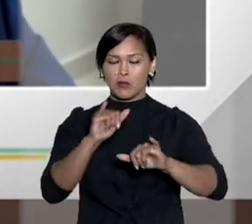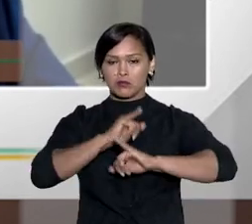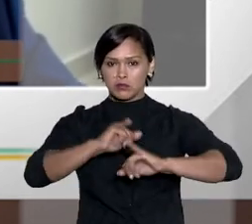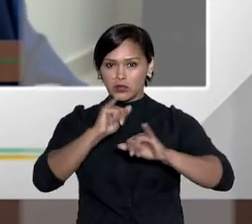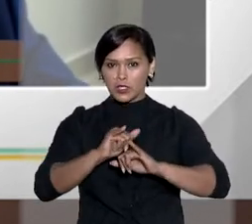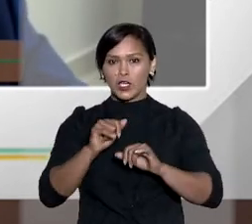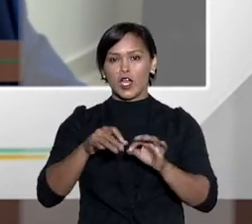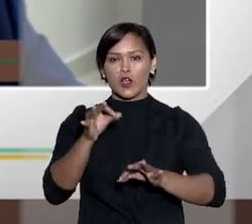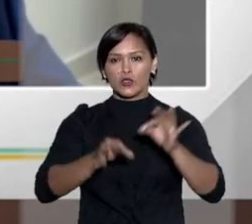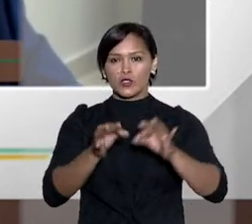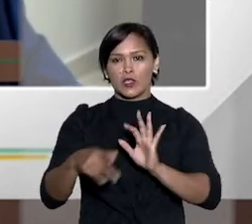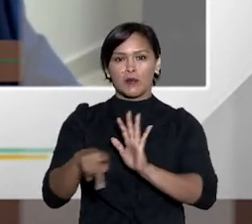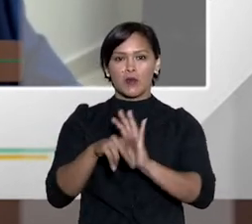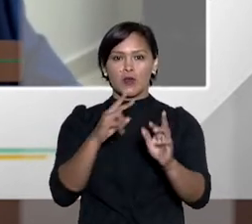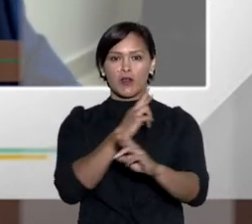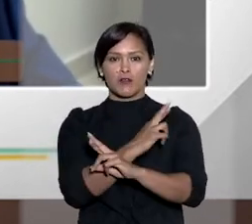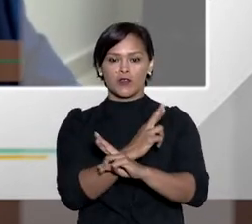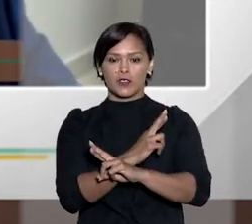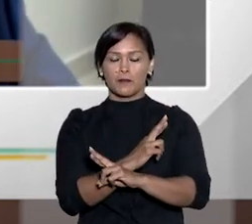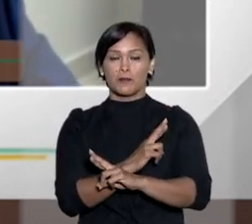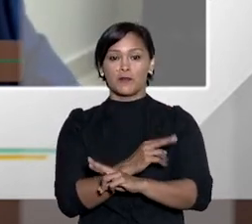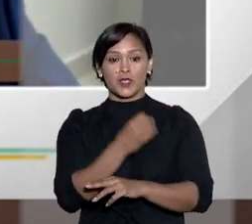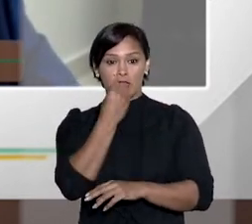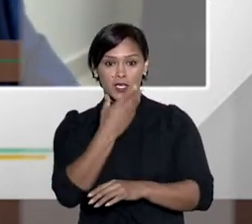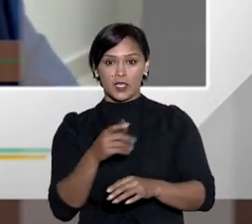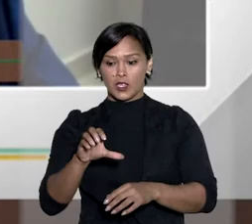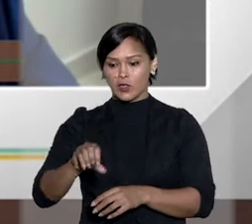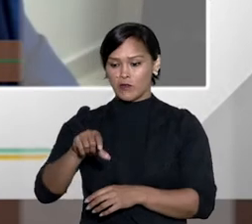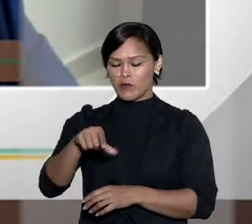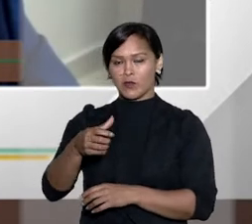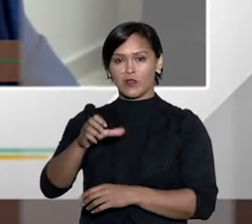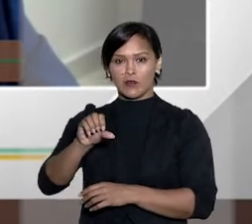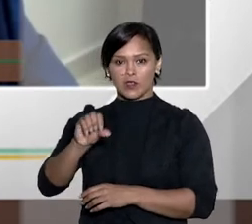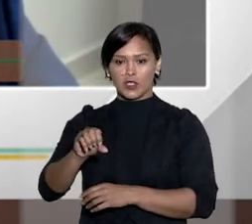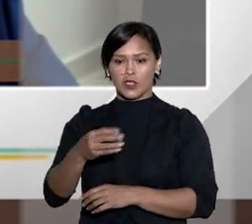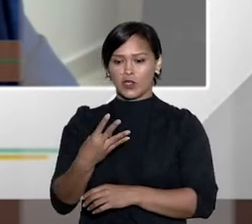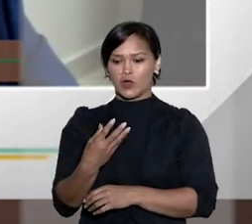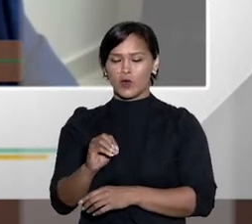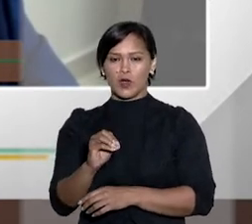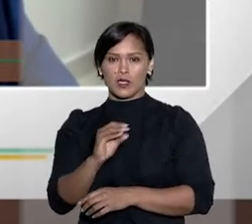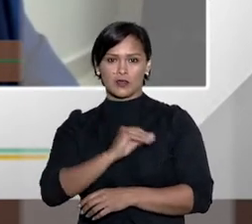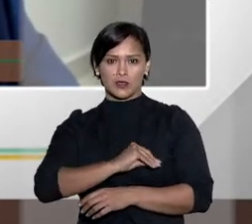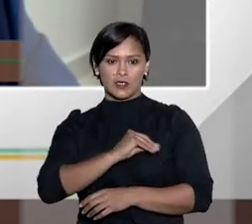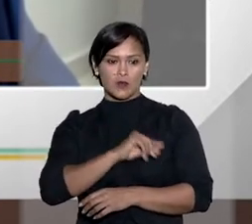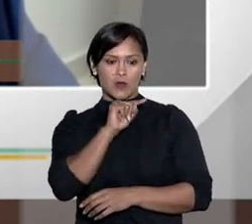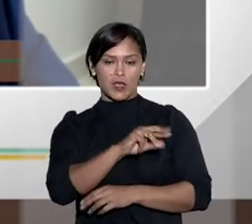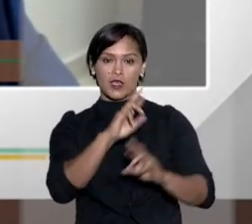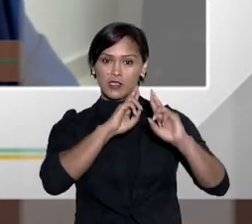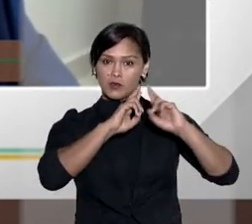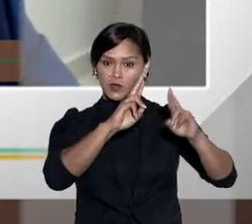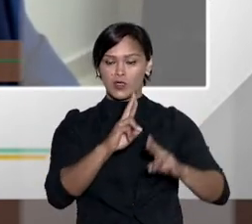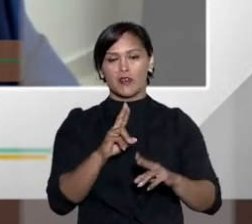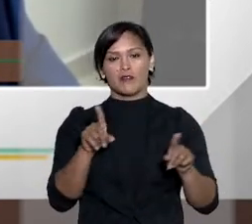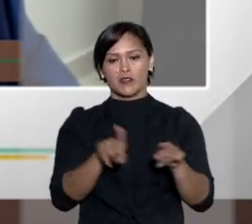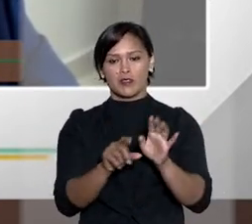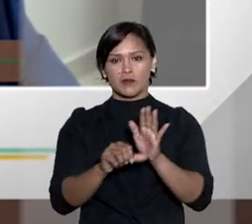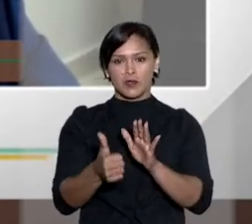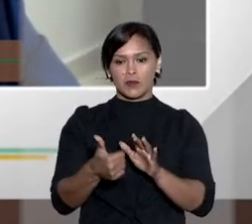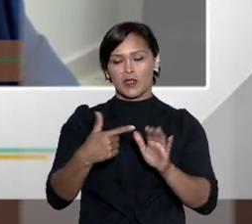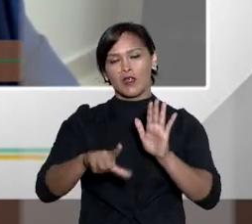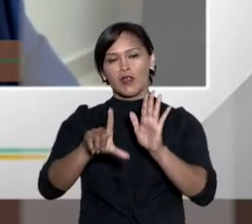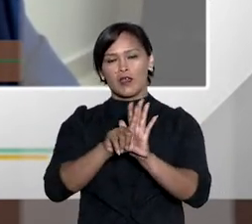fazendários. O limite de alçada, eu vou falar, na 9.099 até 40 salários mínimos. A lei dos